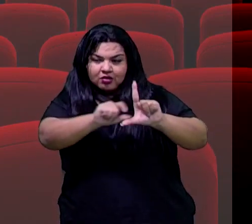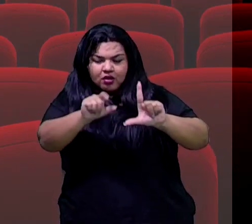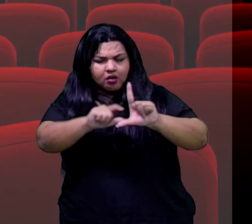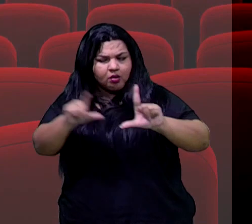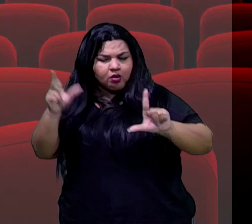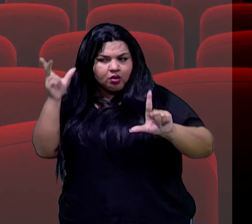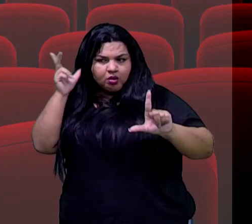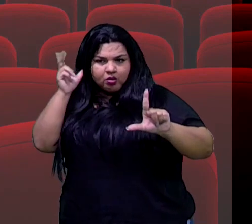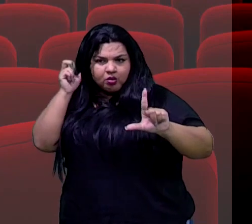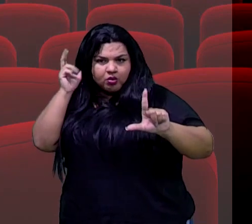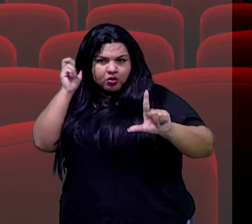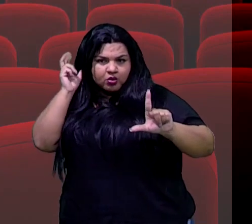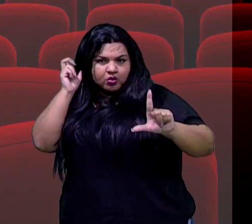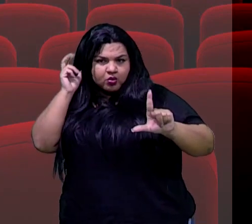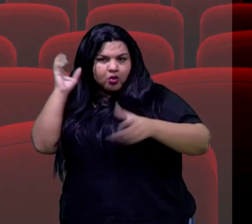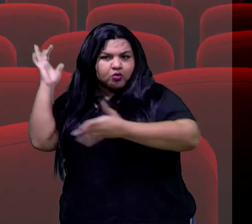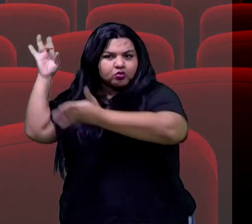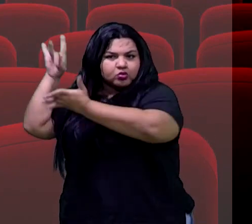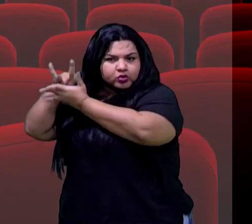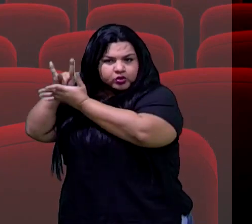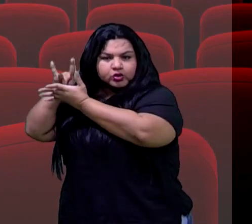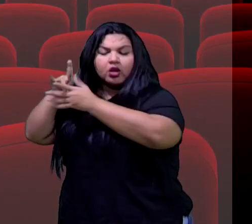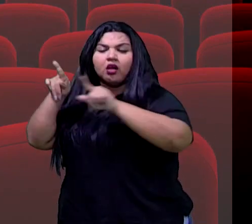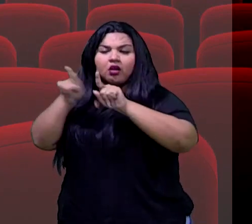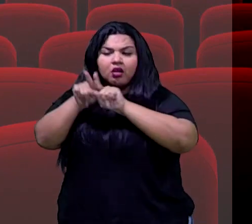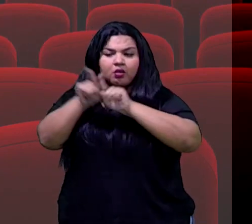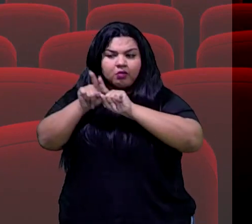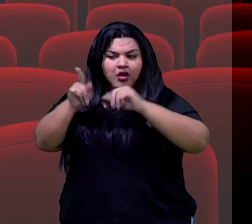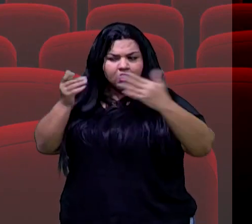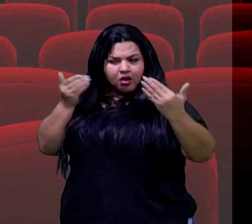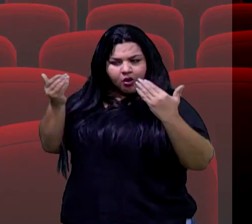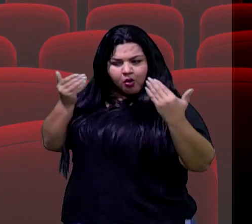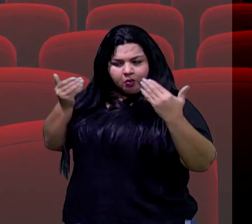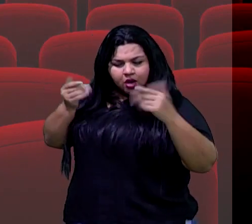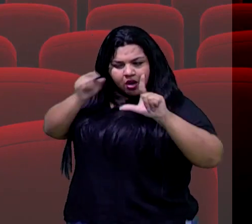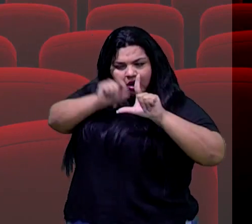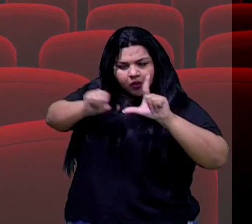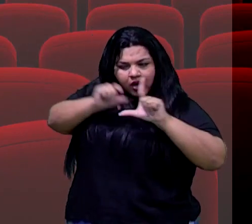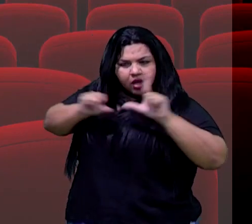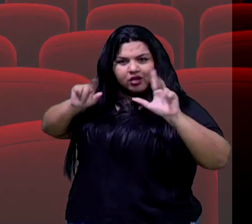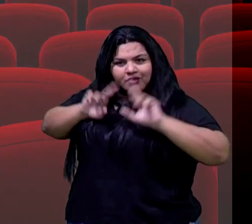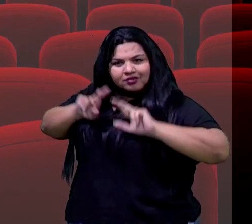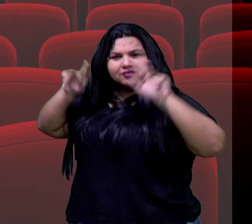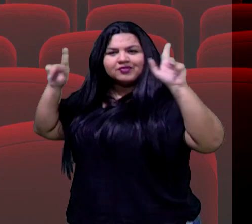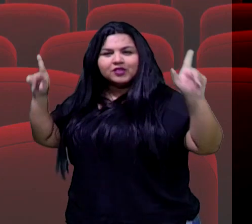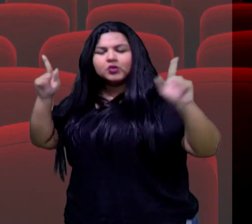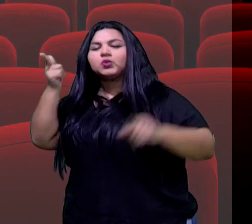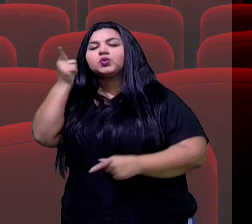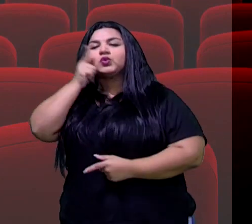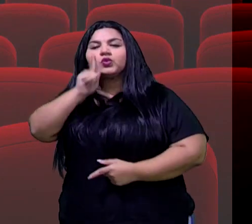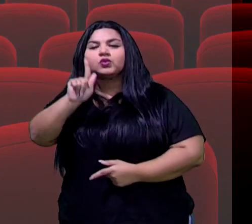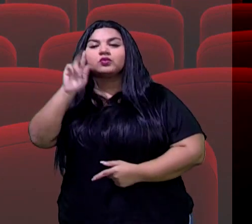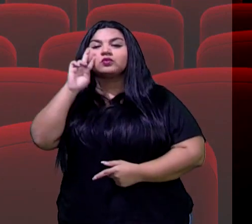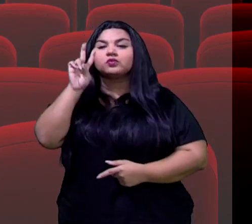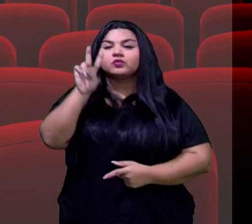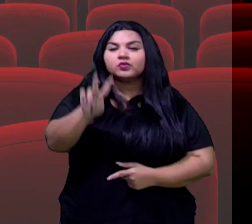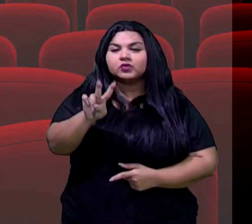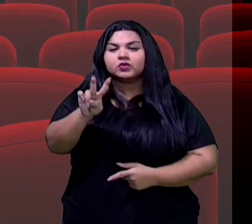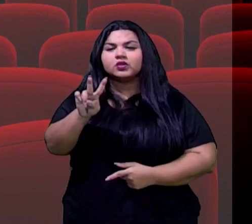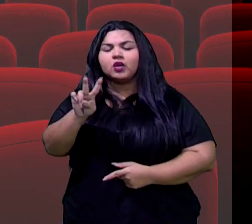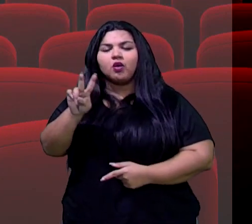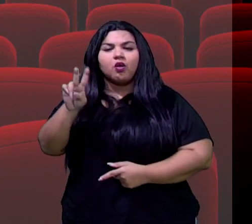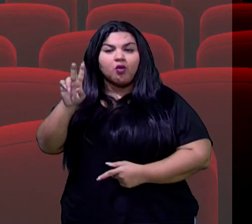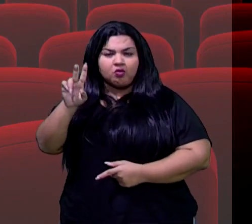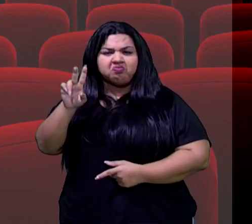o áudio original, e a gente conseguir fazer essa diferença. E realmente a gente consegue ver bastante,